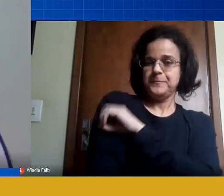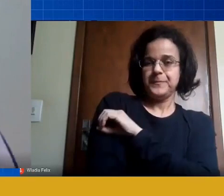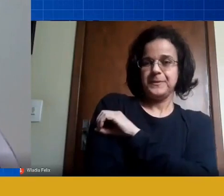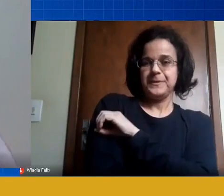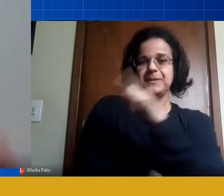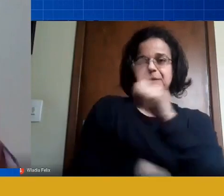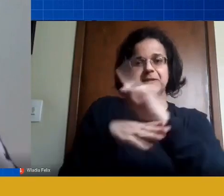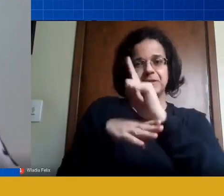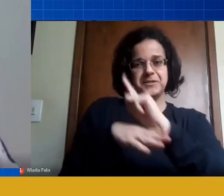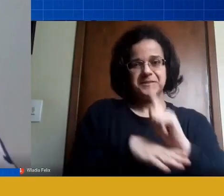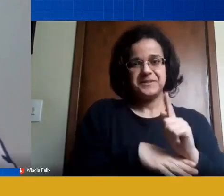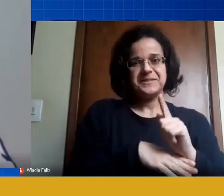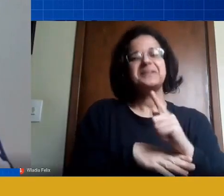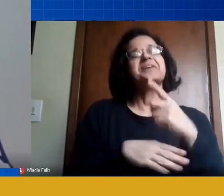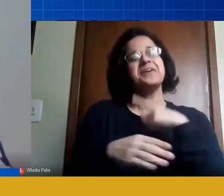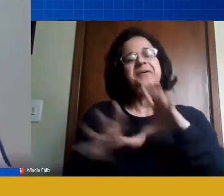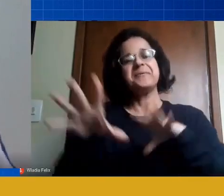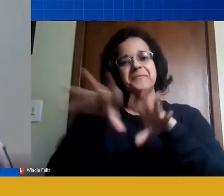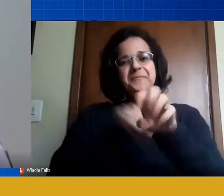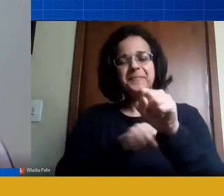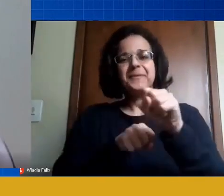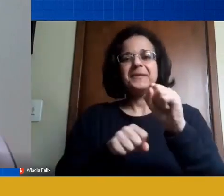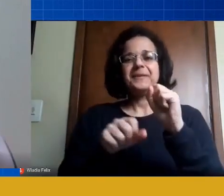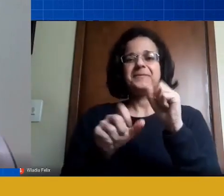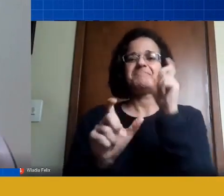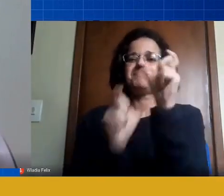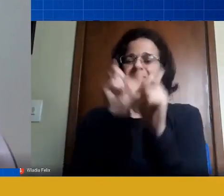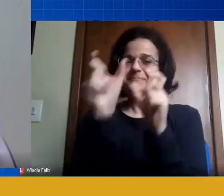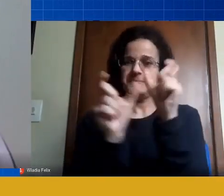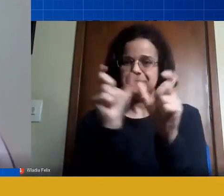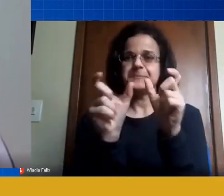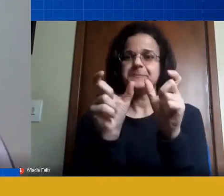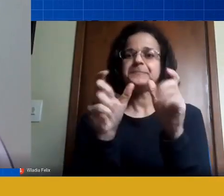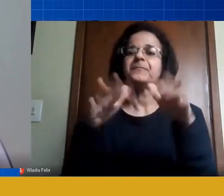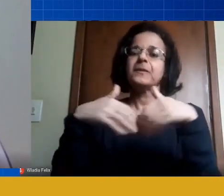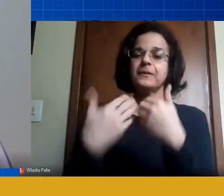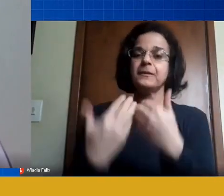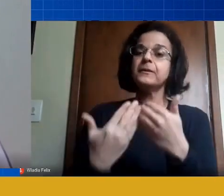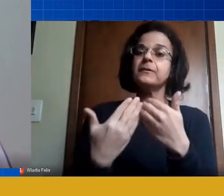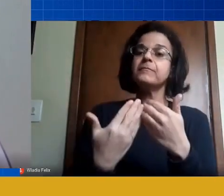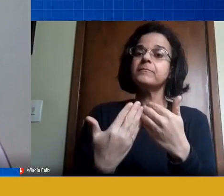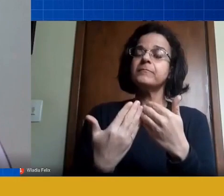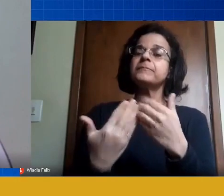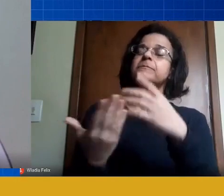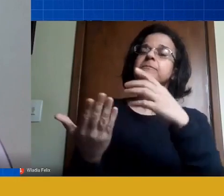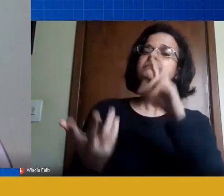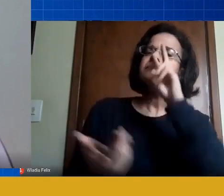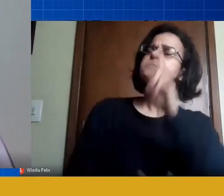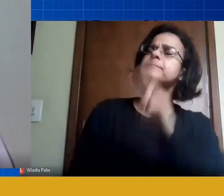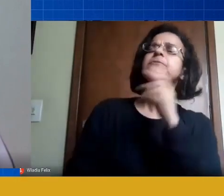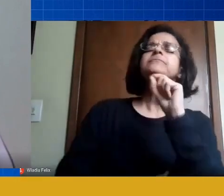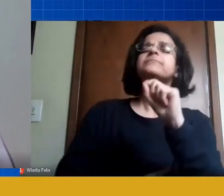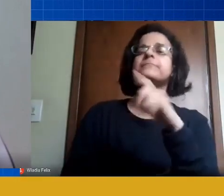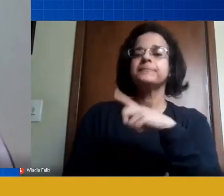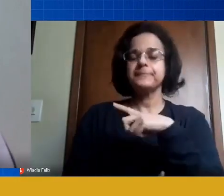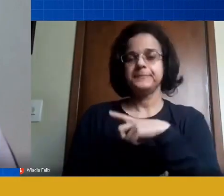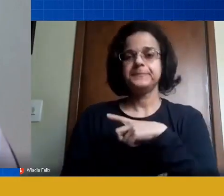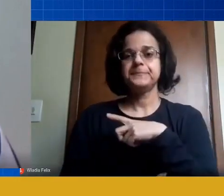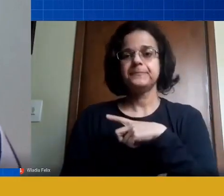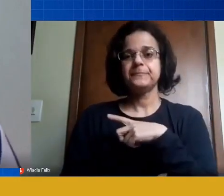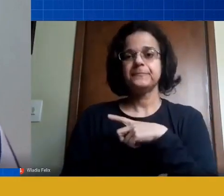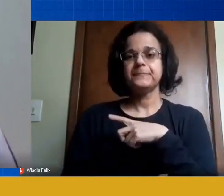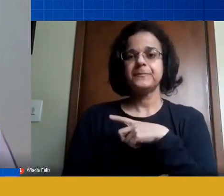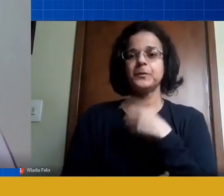e educação infantil, é meu carro forte, alfabetização ali, então, assim, eu vejo que tudo isso traz uma, uma